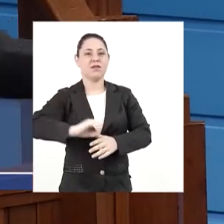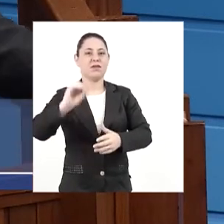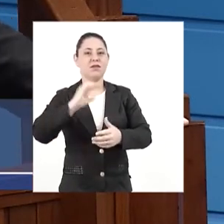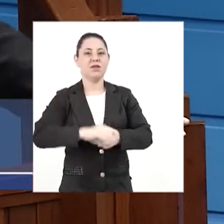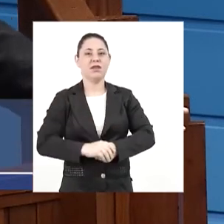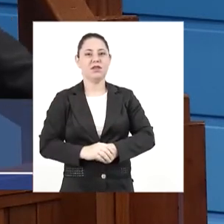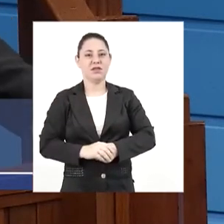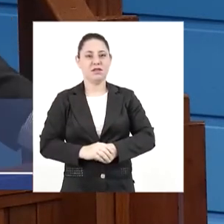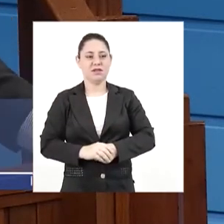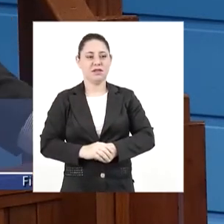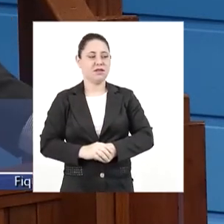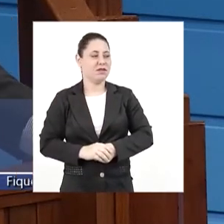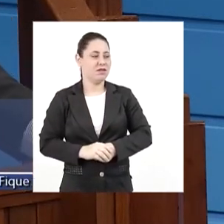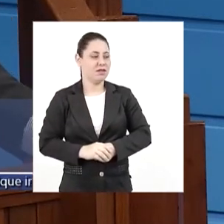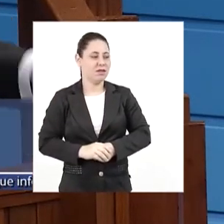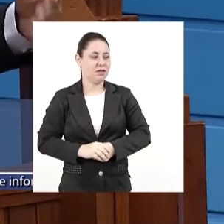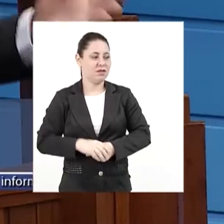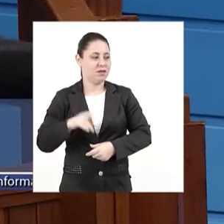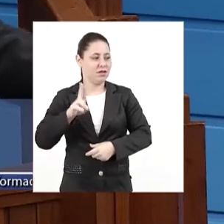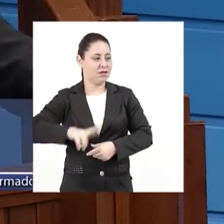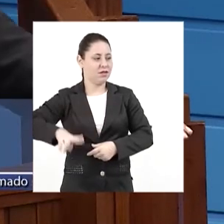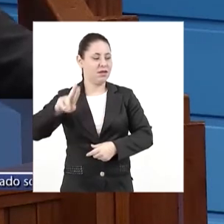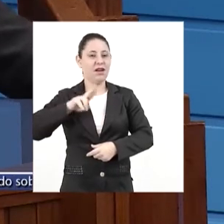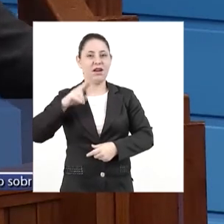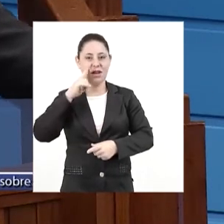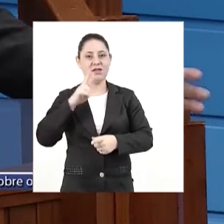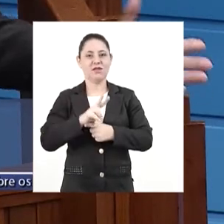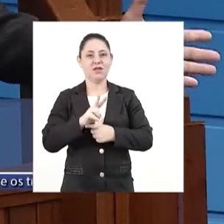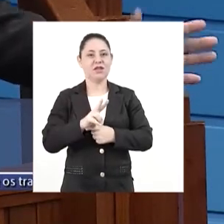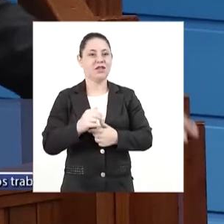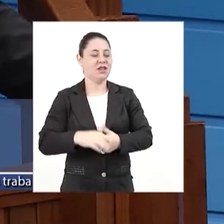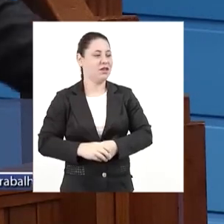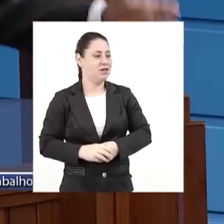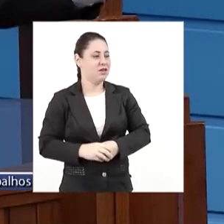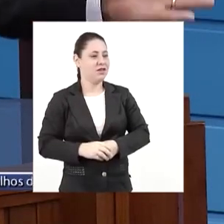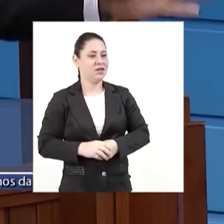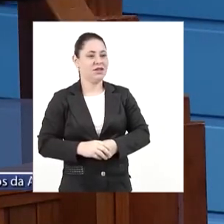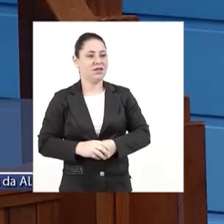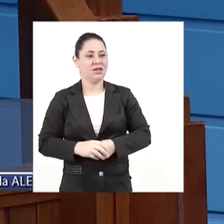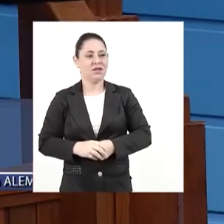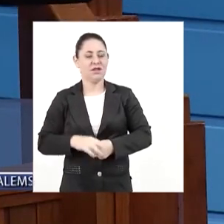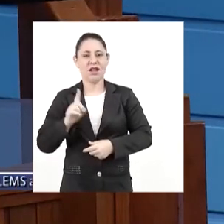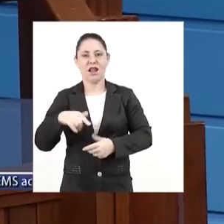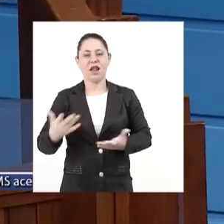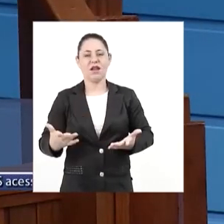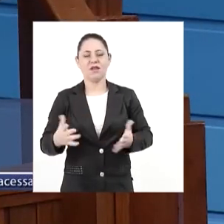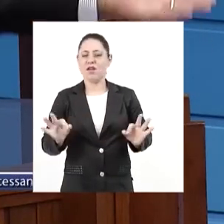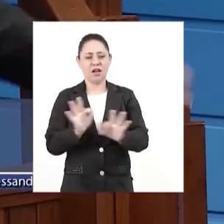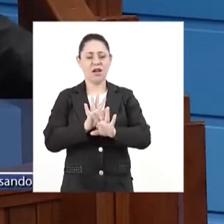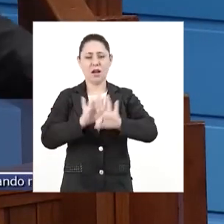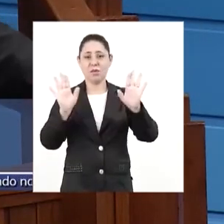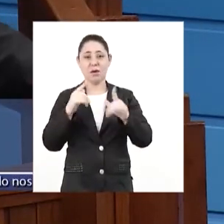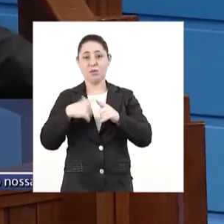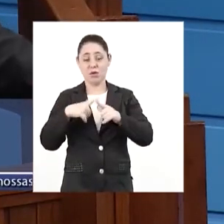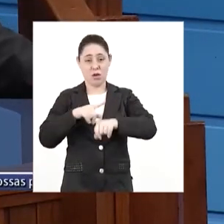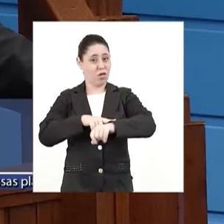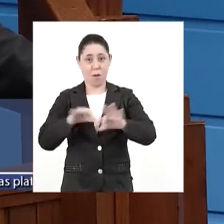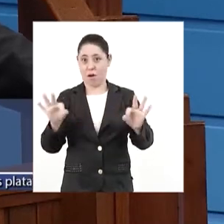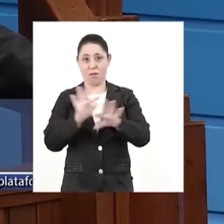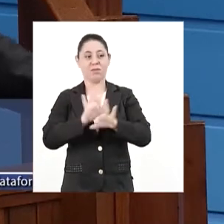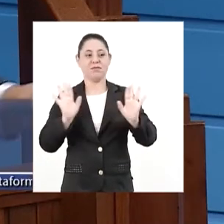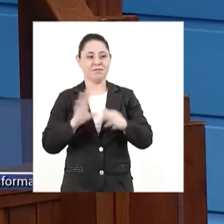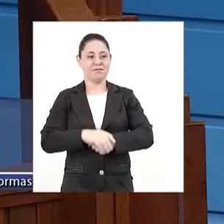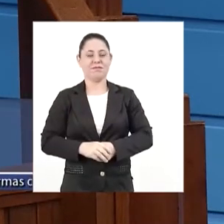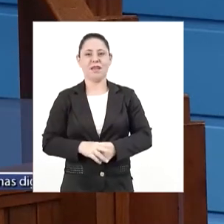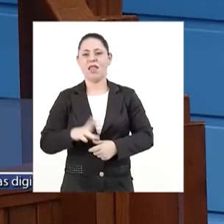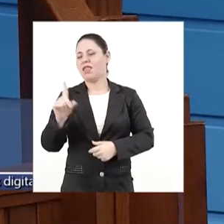donos de pesqueiros, igual o deputado Zé Teixeira, que vai poder vender o peixe. Não é isso. Nós estamos discutindo isso aqui. Já vou encerrar. Até porque já passei do meu tempo. Obrigado.